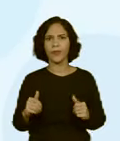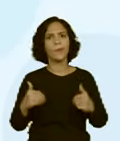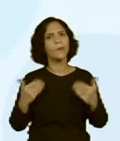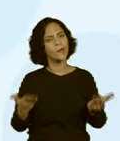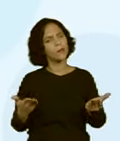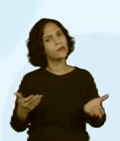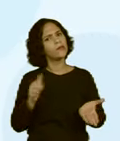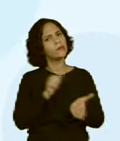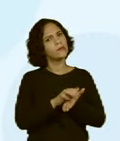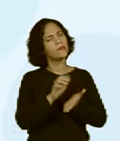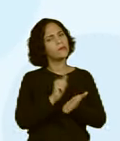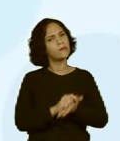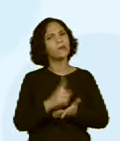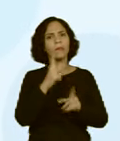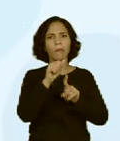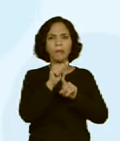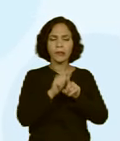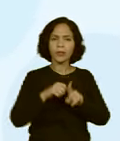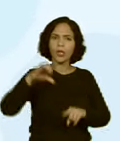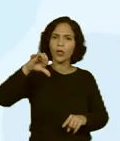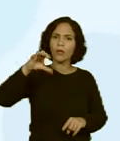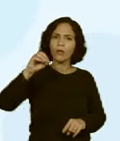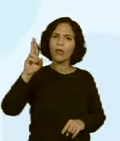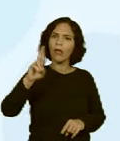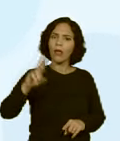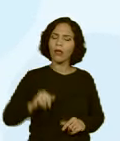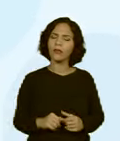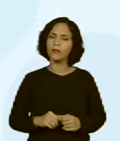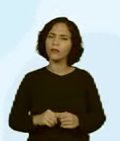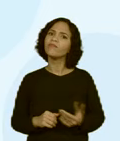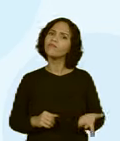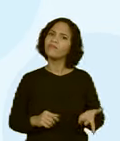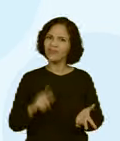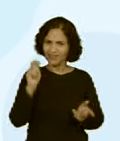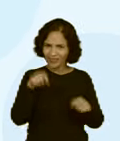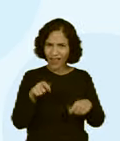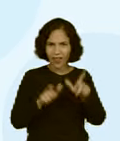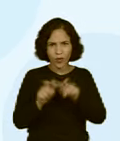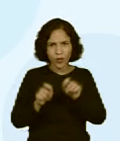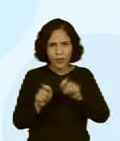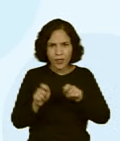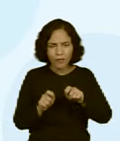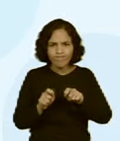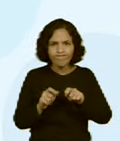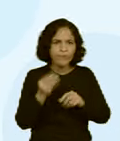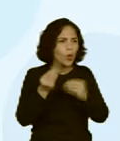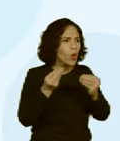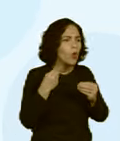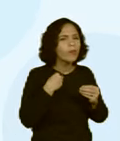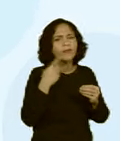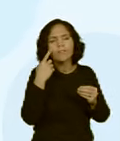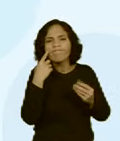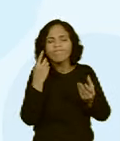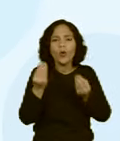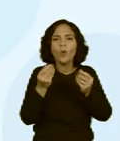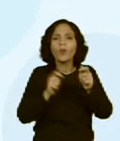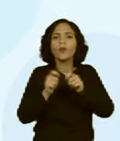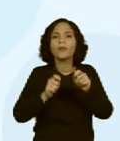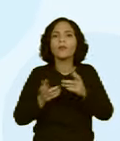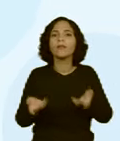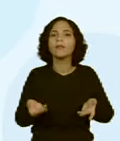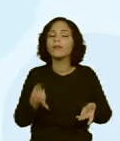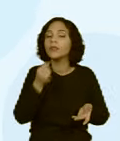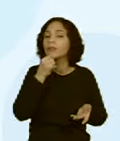Poxa, estamos gastando uma média de R$ 90 por mês, mas a gente pode economizar? Será que tem de onde tirar? Por exemplo,